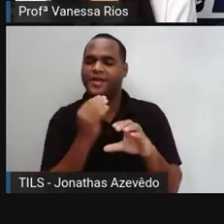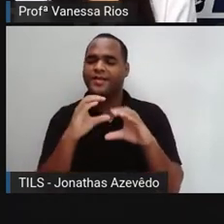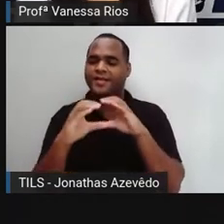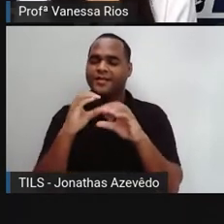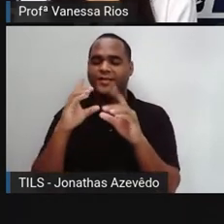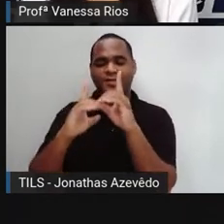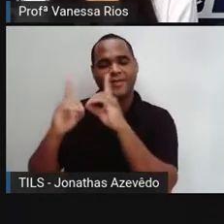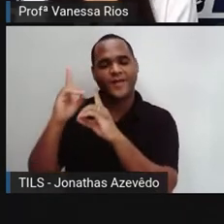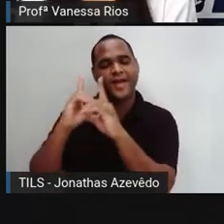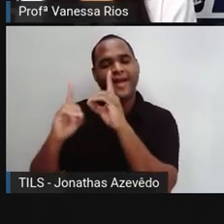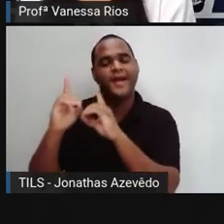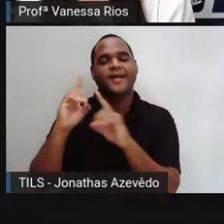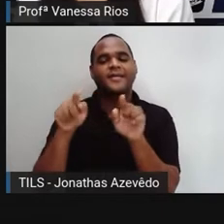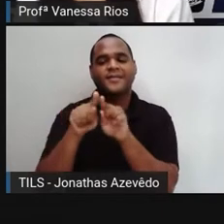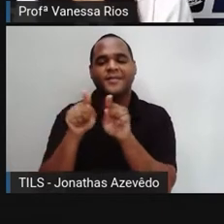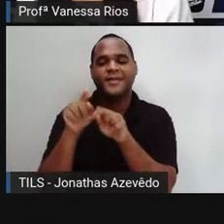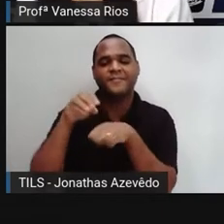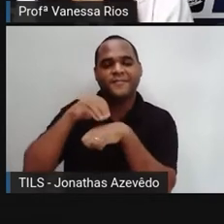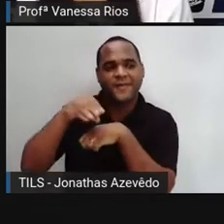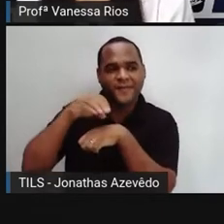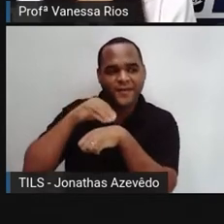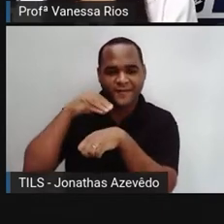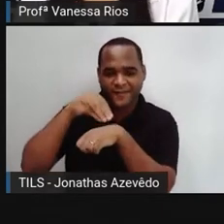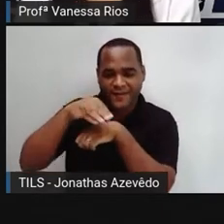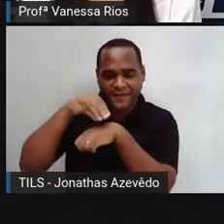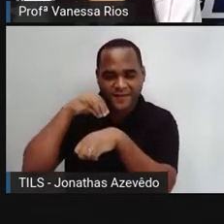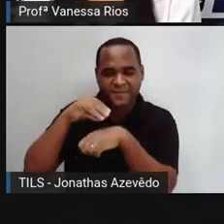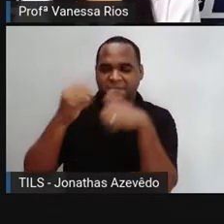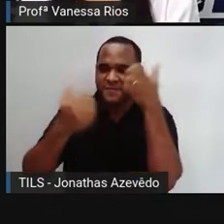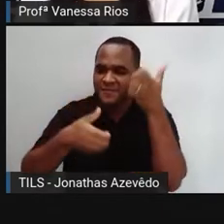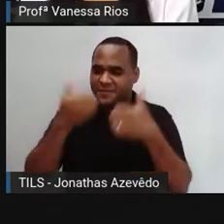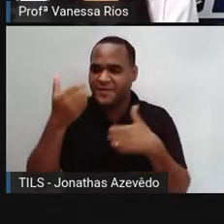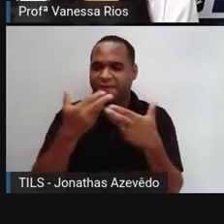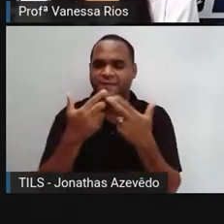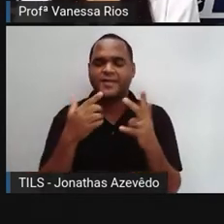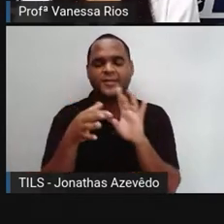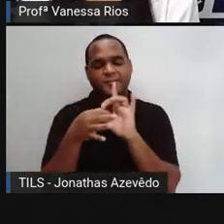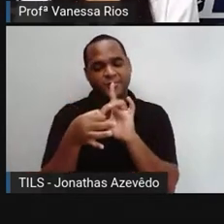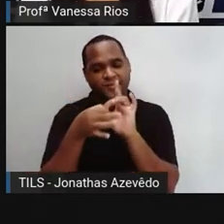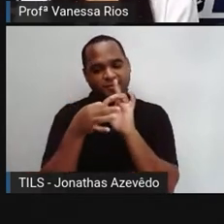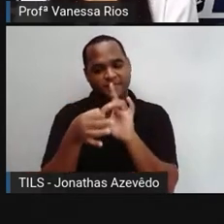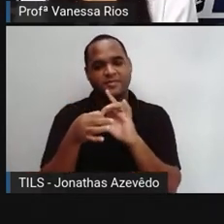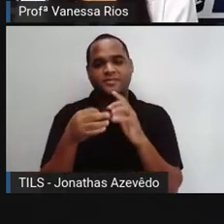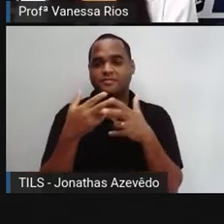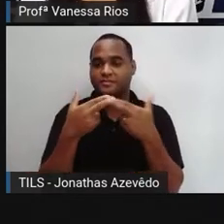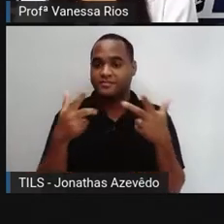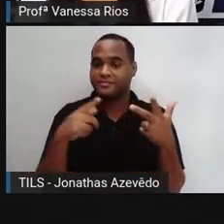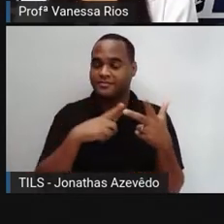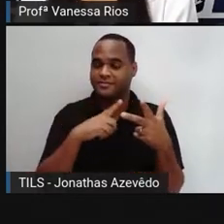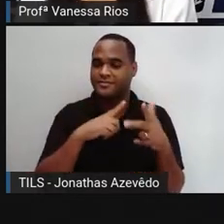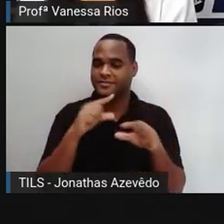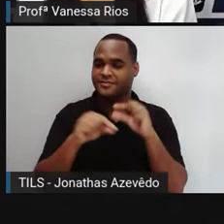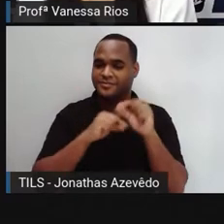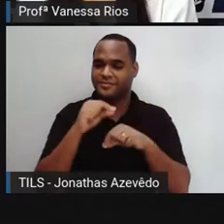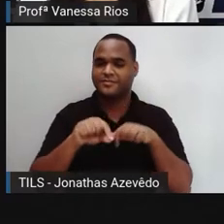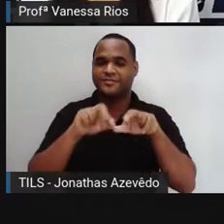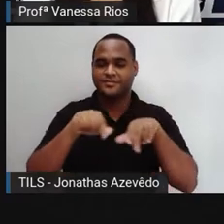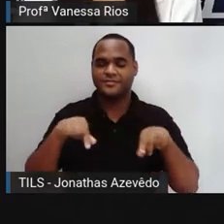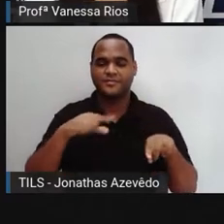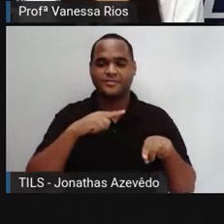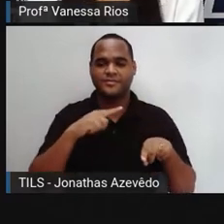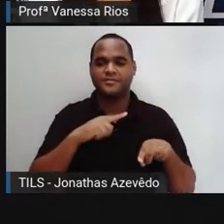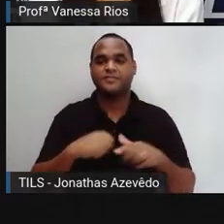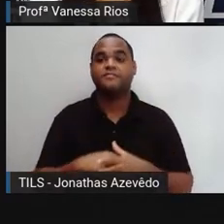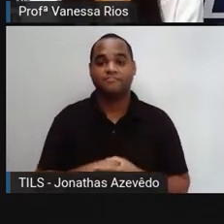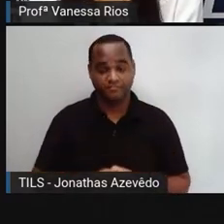dialogar, que trazer informações e essa ligação aí, esse processo de comunicação entre alguém que